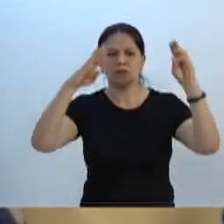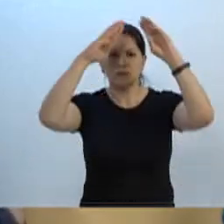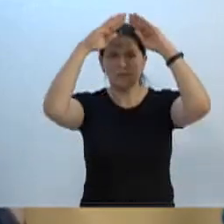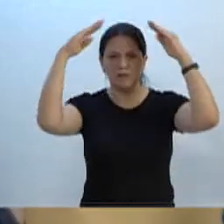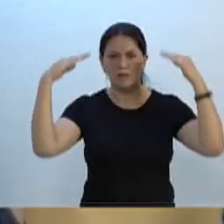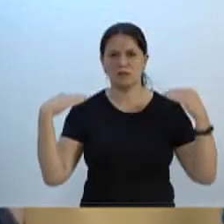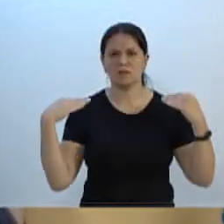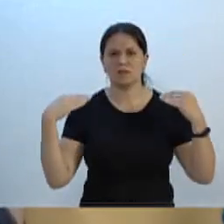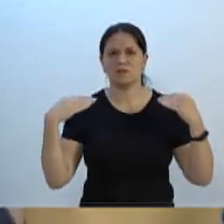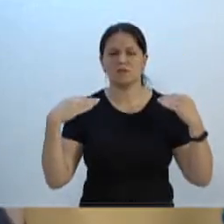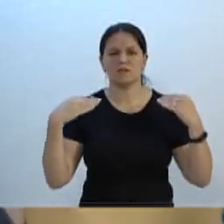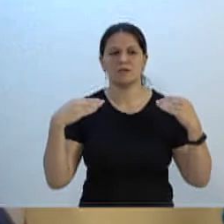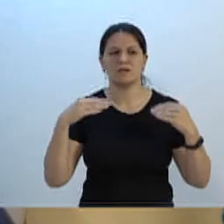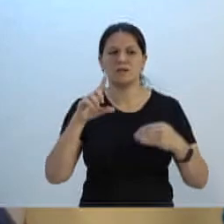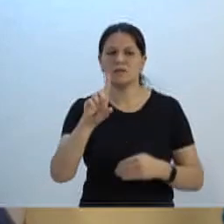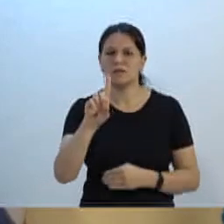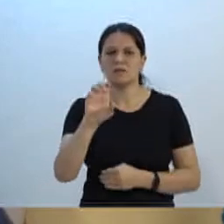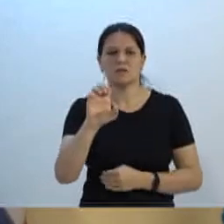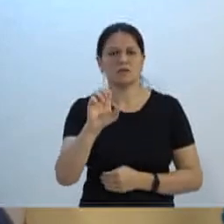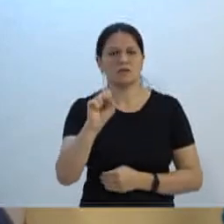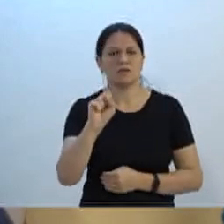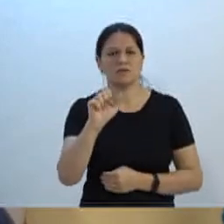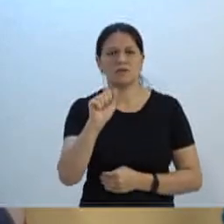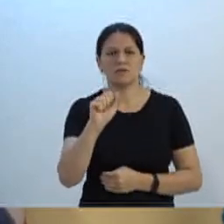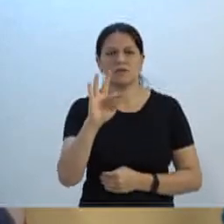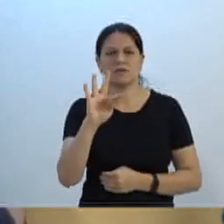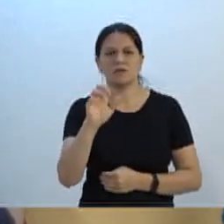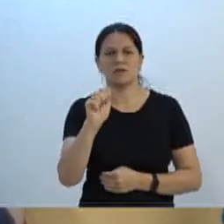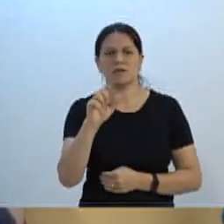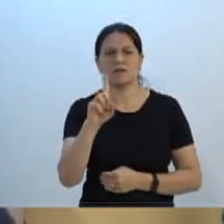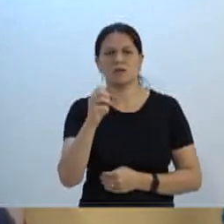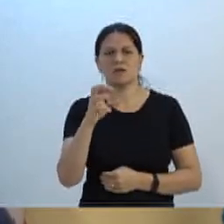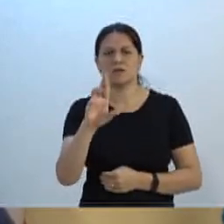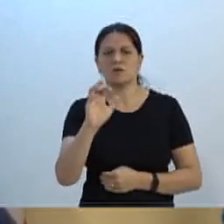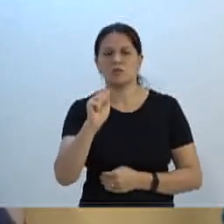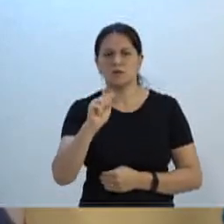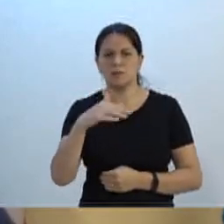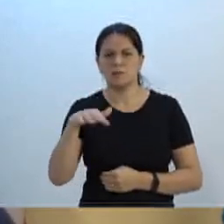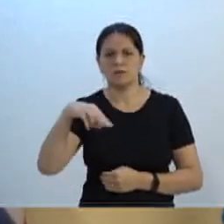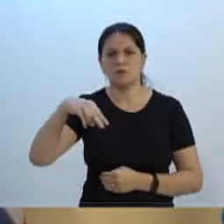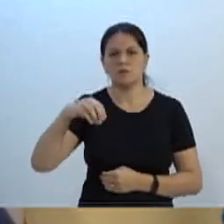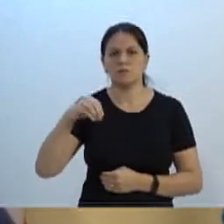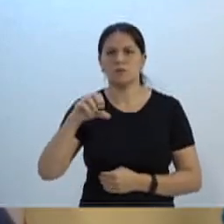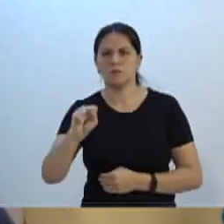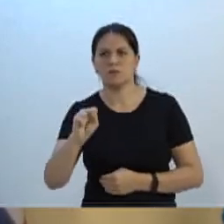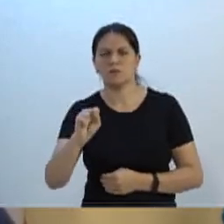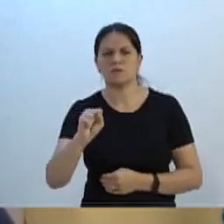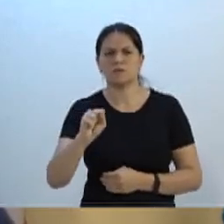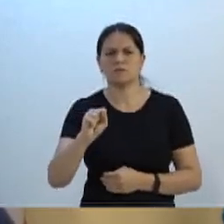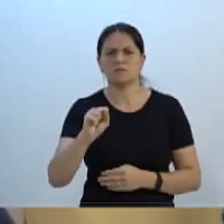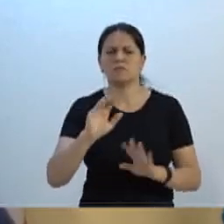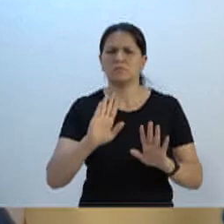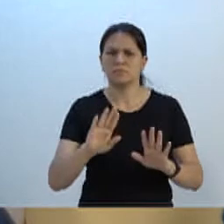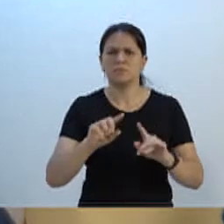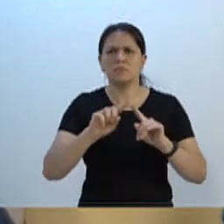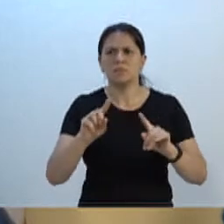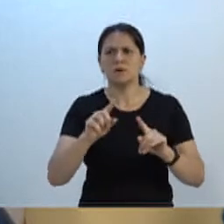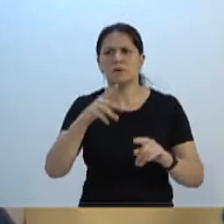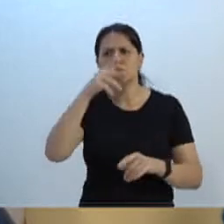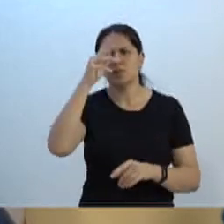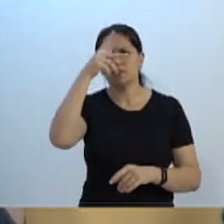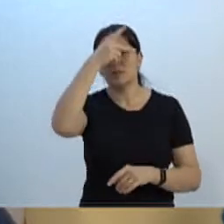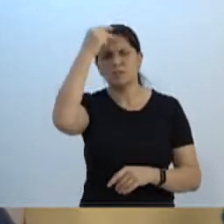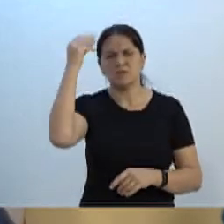Nada a ver, uma coisa é uma coisa, outra coisa é outra coisa. Mas o nosso prefeito, vereador Becker, é